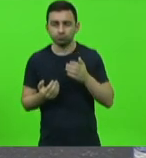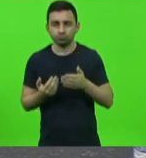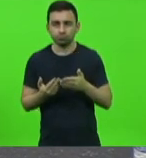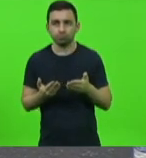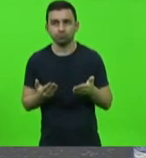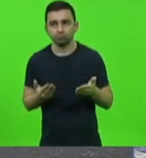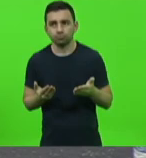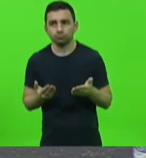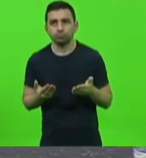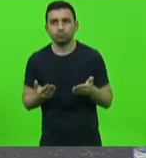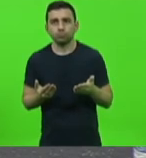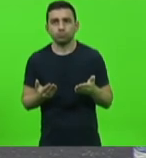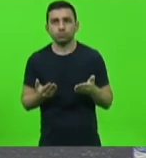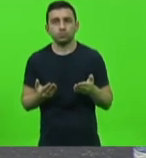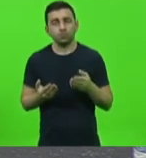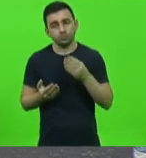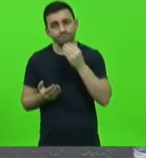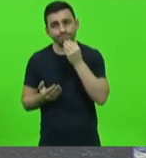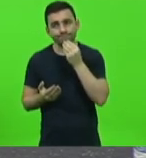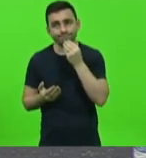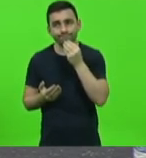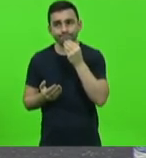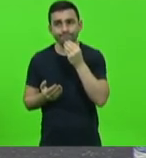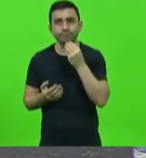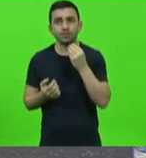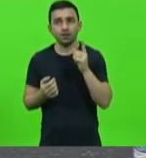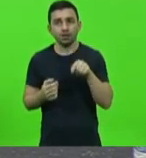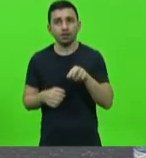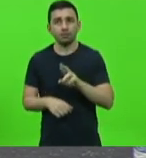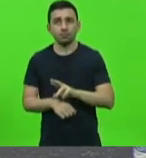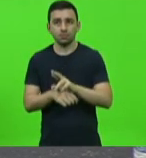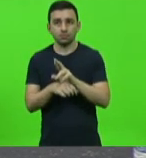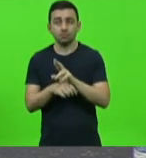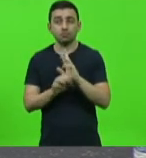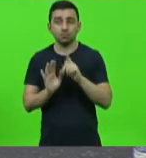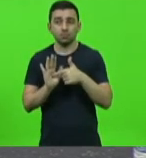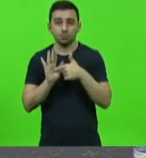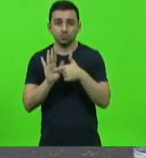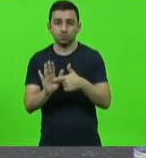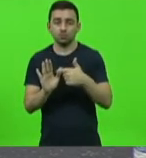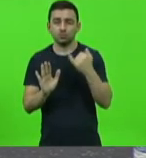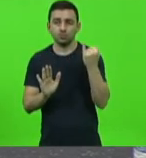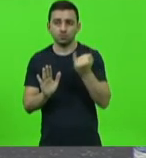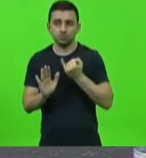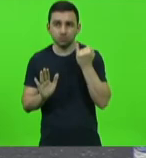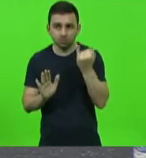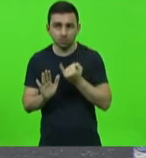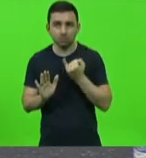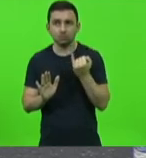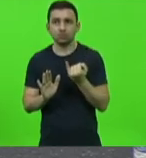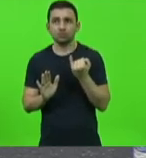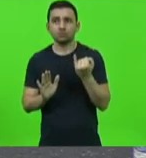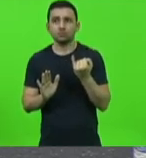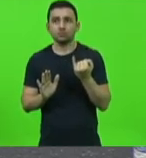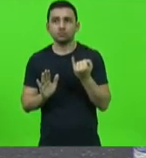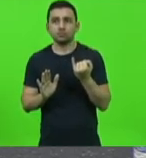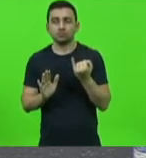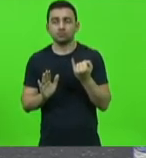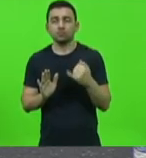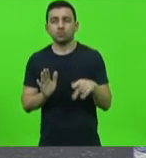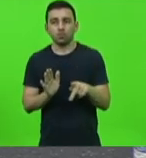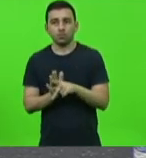e obviamente que isso representa um gesto importante tanto do